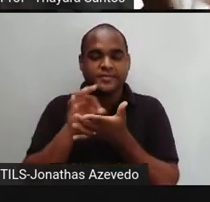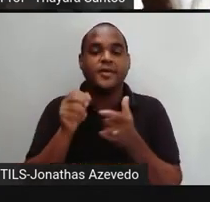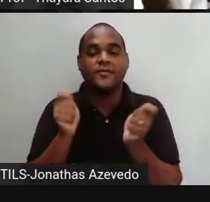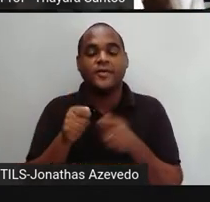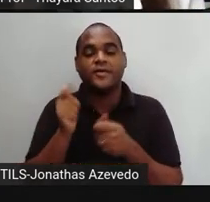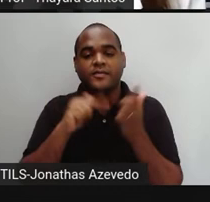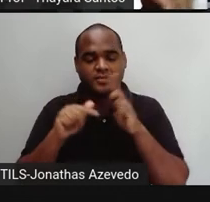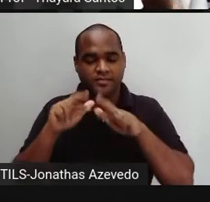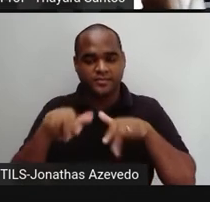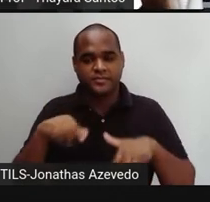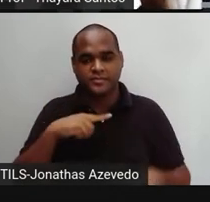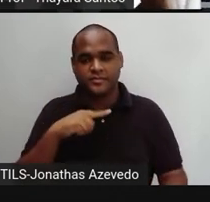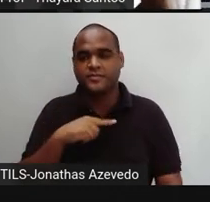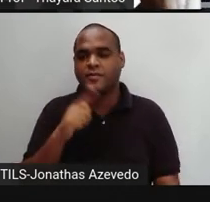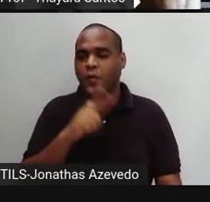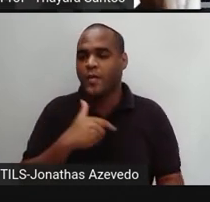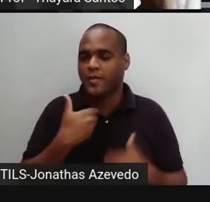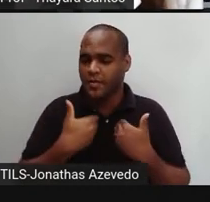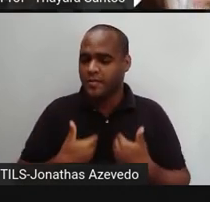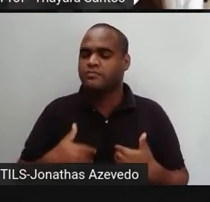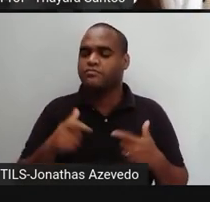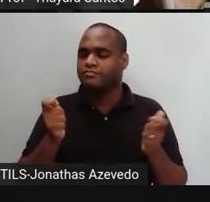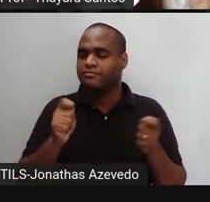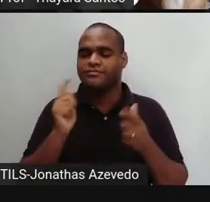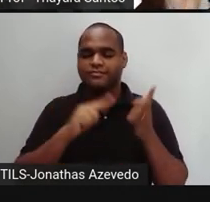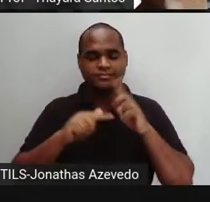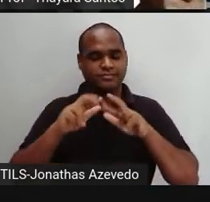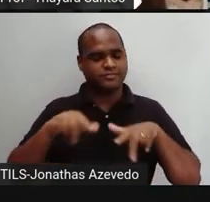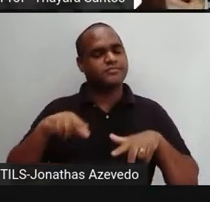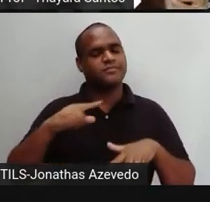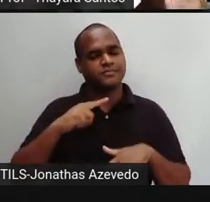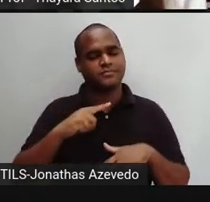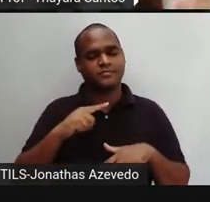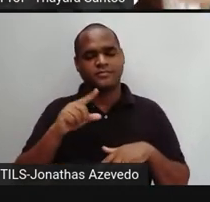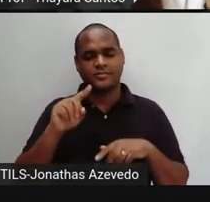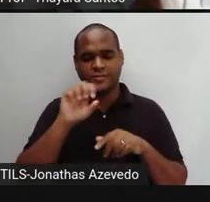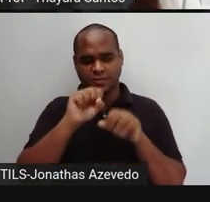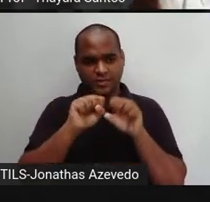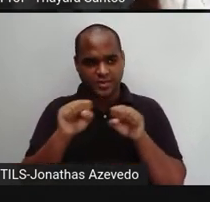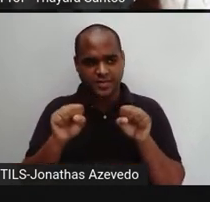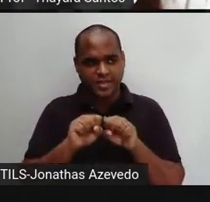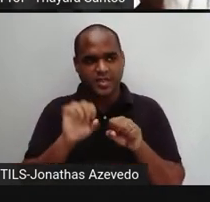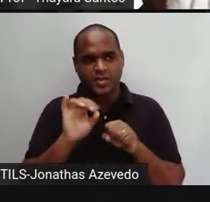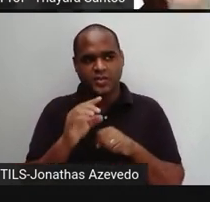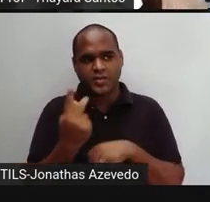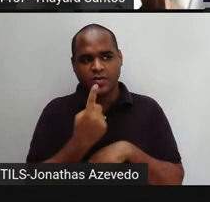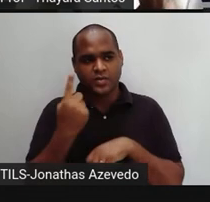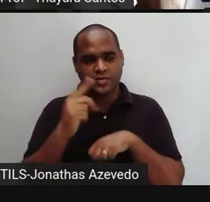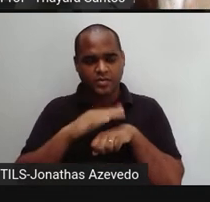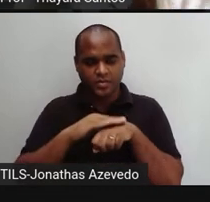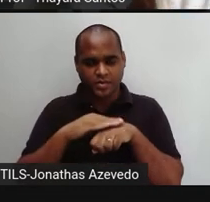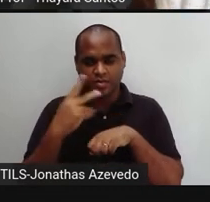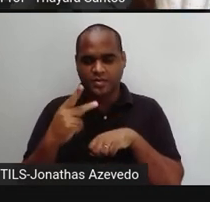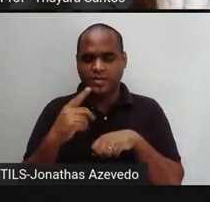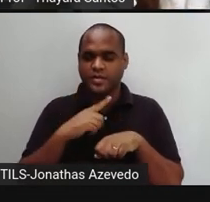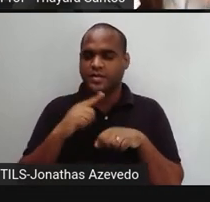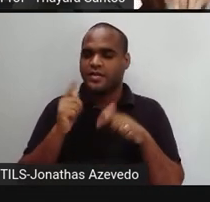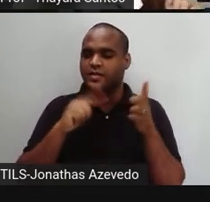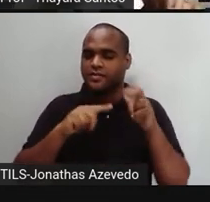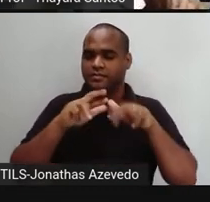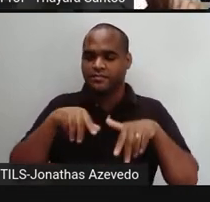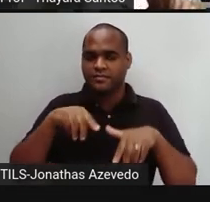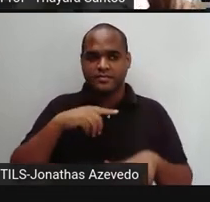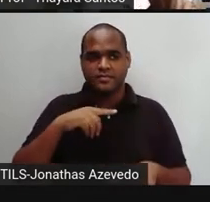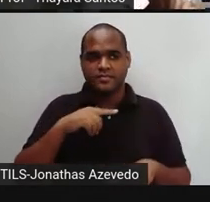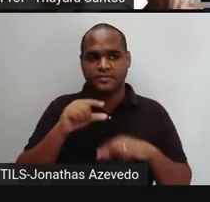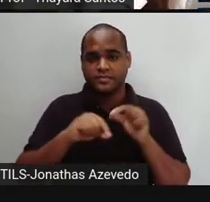tudo no nosso corpo funciona de forma integrada. Os sistemas eles não são isolados. Então, o sistema digestório a gente pega lá os